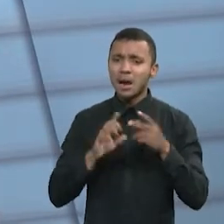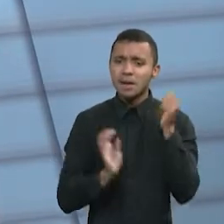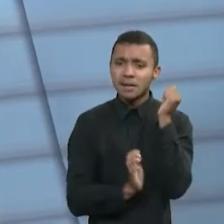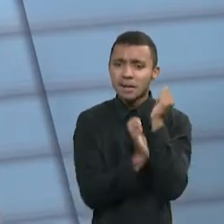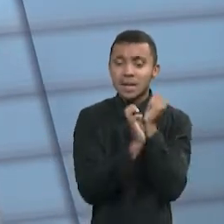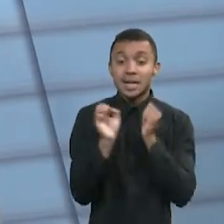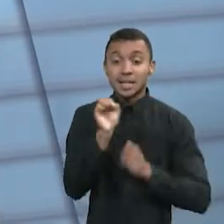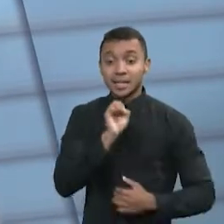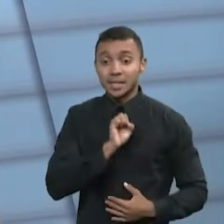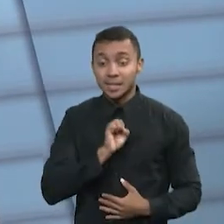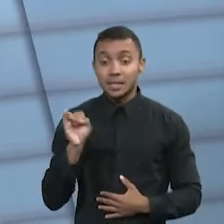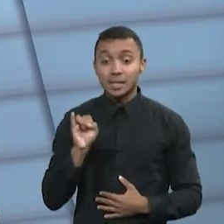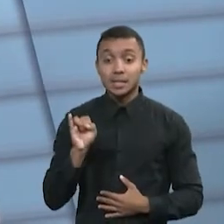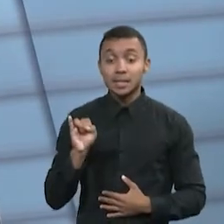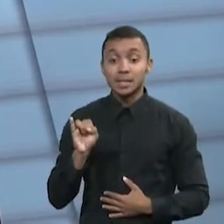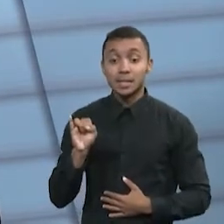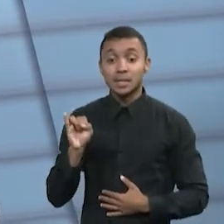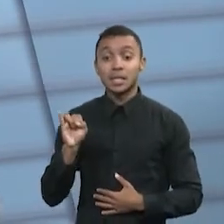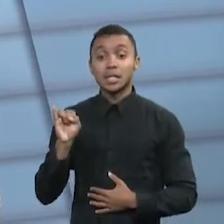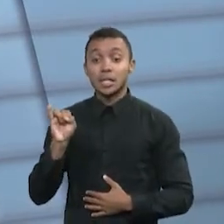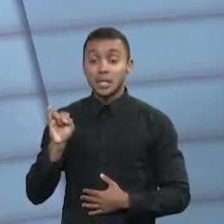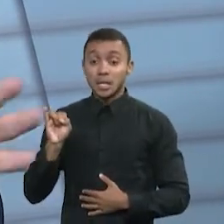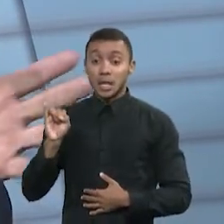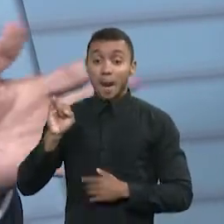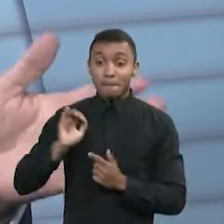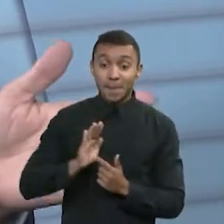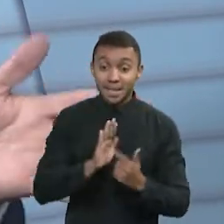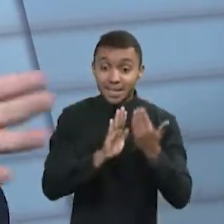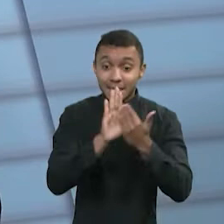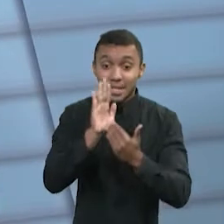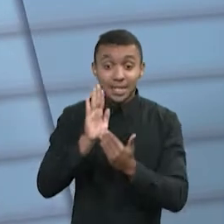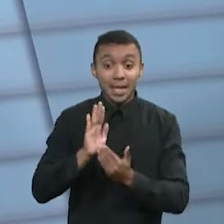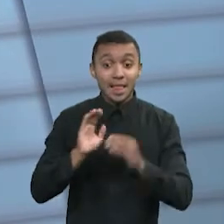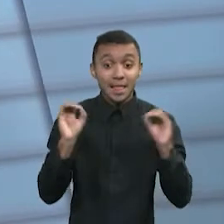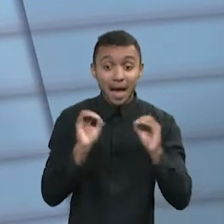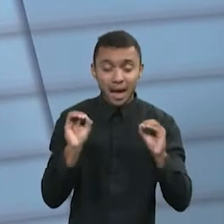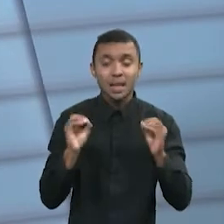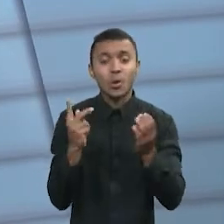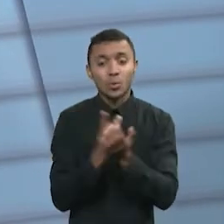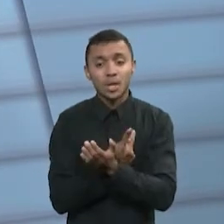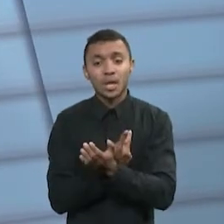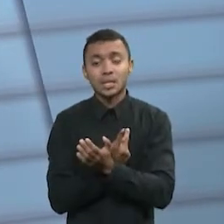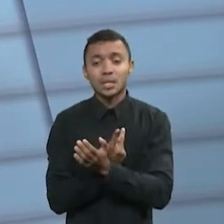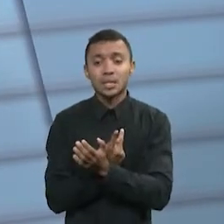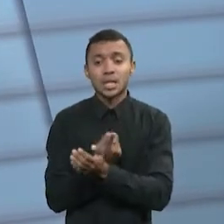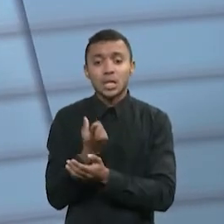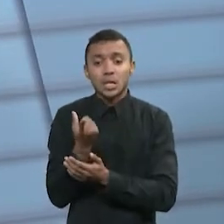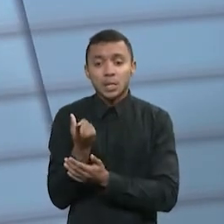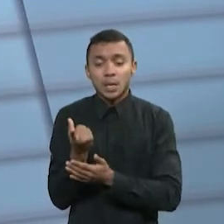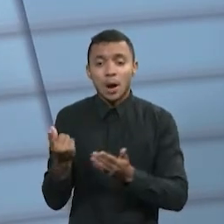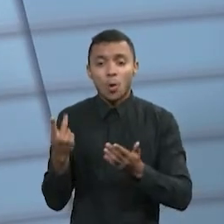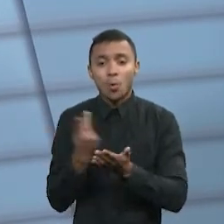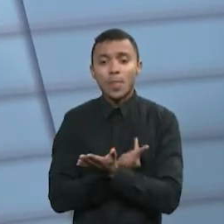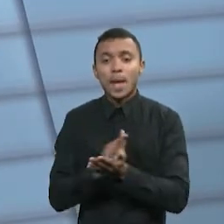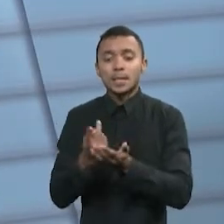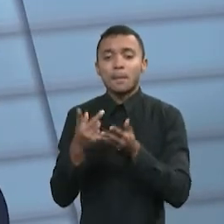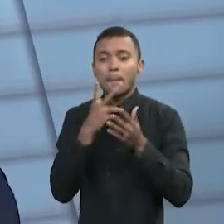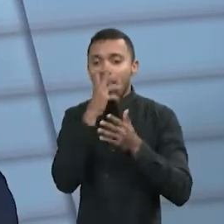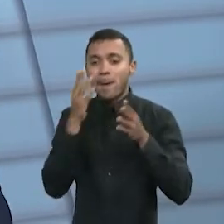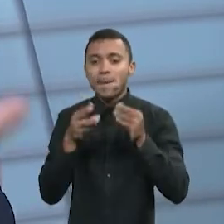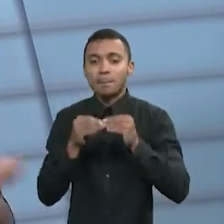se não declaradas ou declaradas de forma incorreta, trazem prejuízos fiscais para as pequenas e médias empresas.